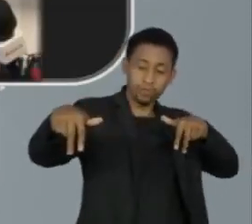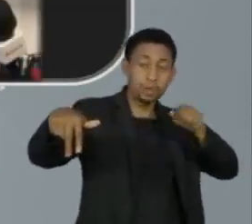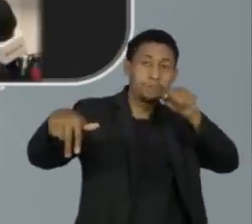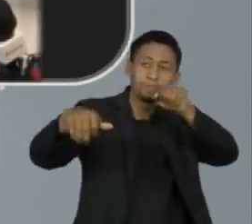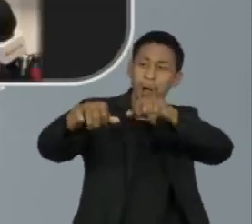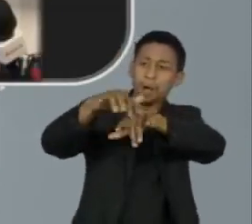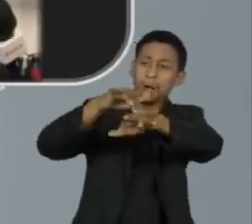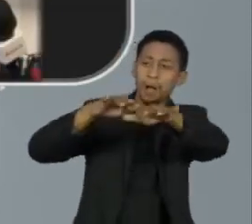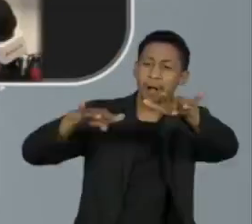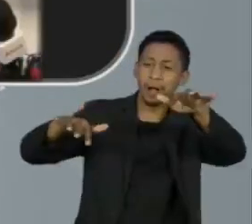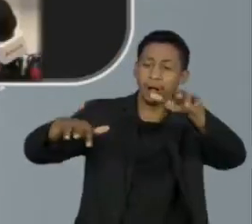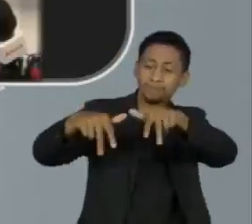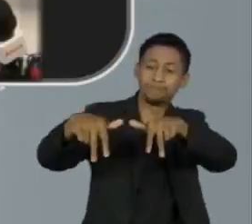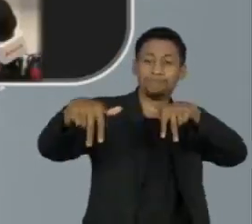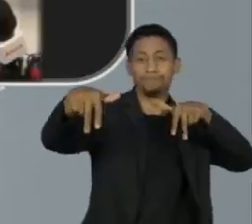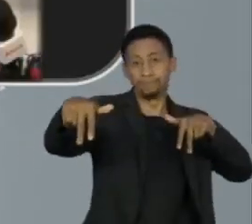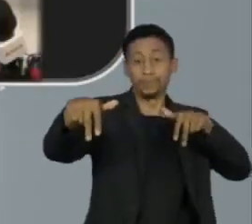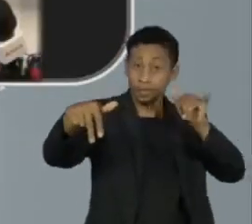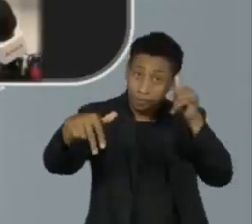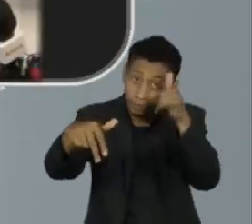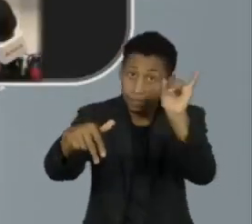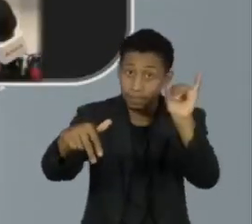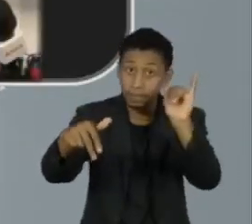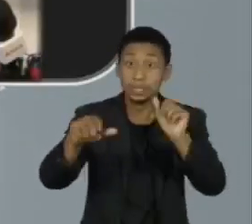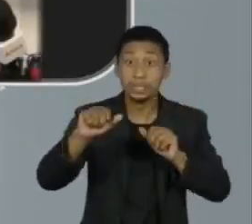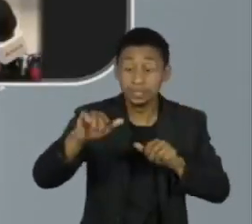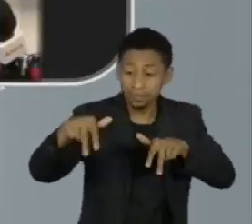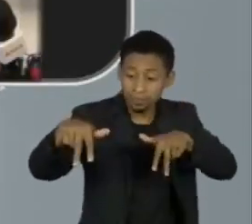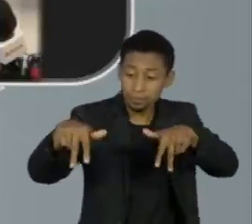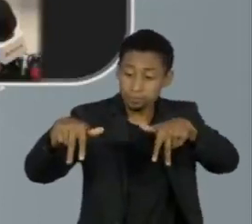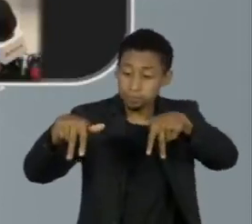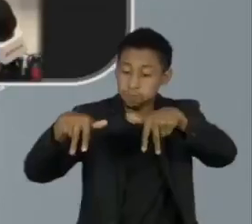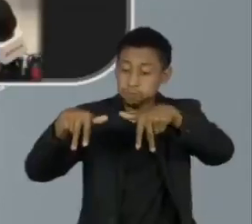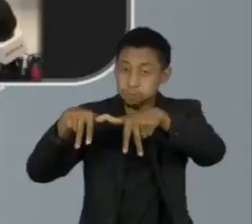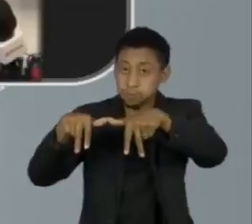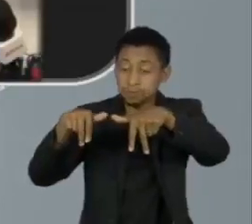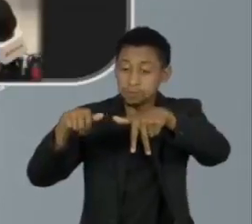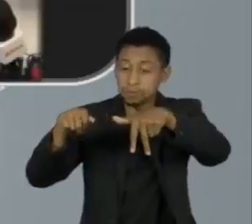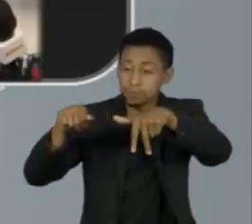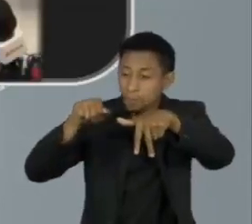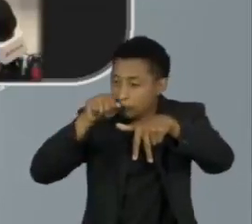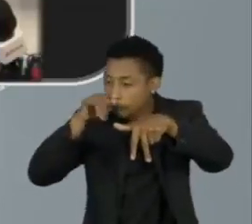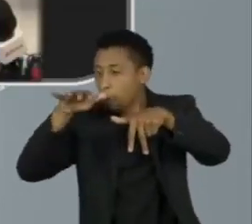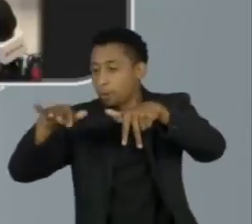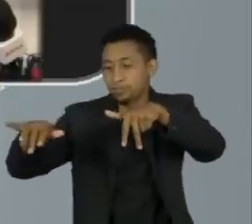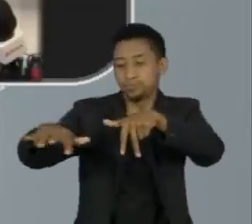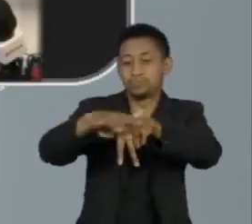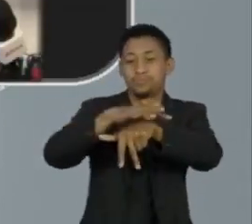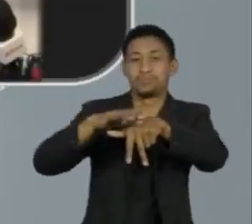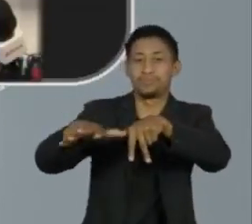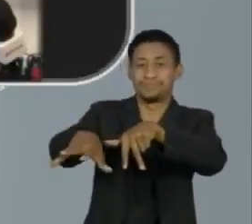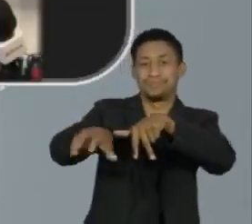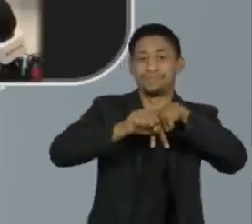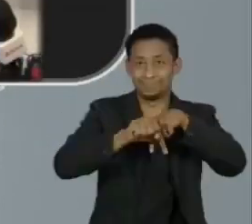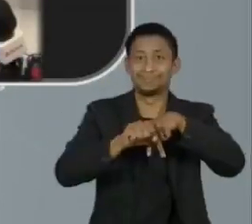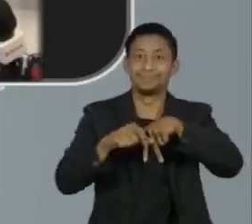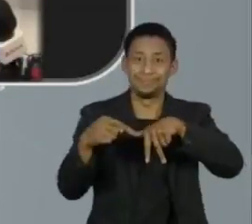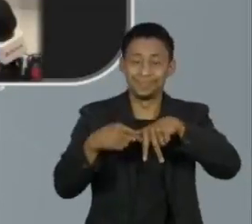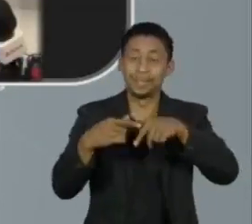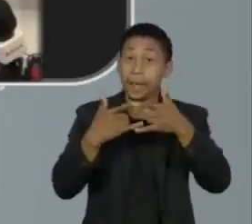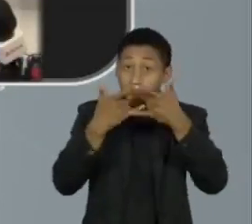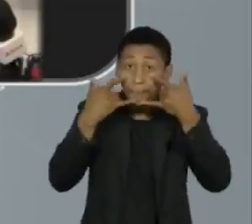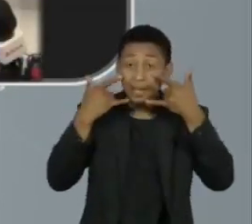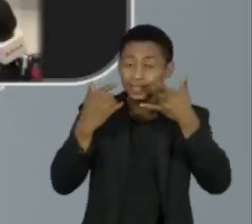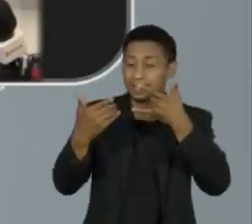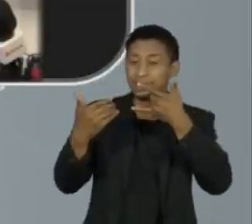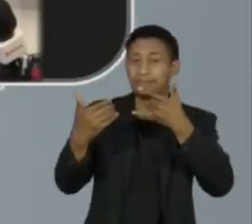partículas infectantes. Quando existe alguma proximidade, alguma forma de você ter contato próximo com uma pessoa, as máscaras